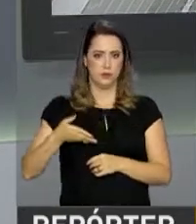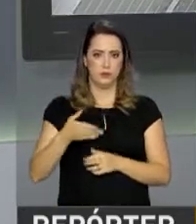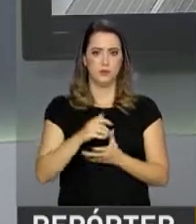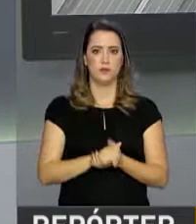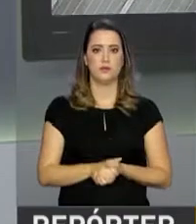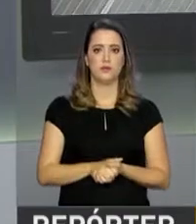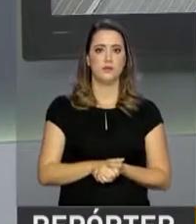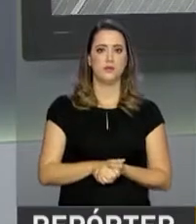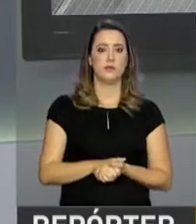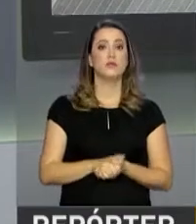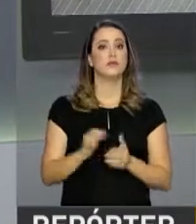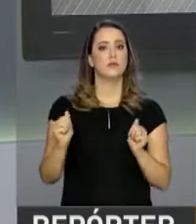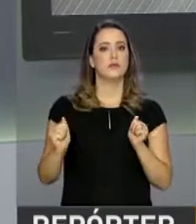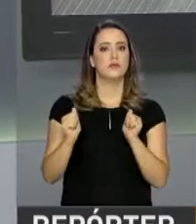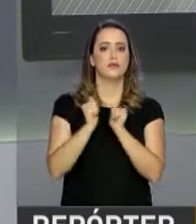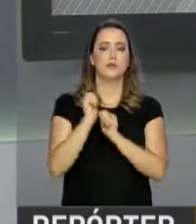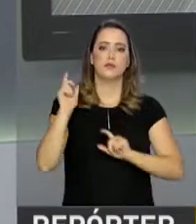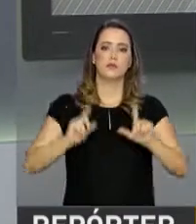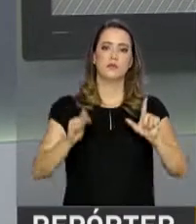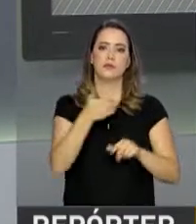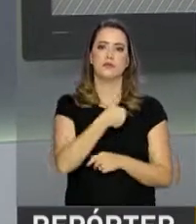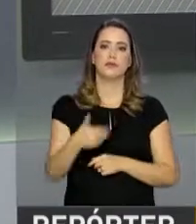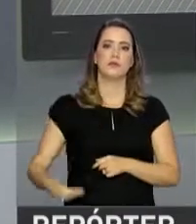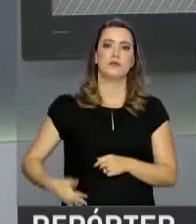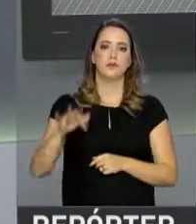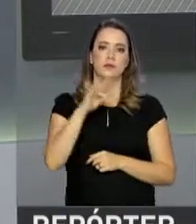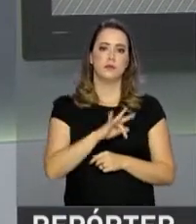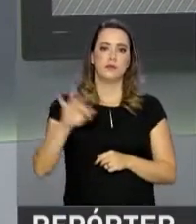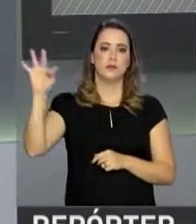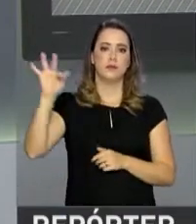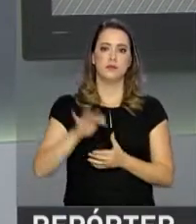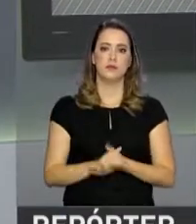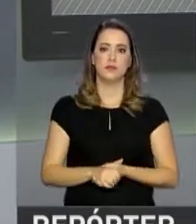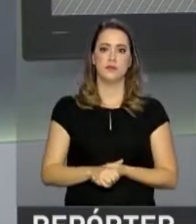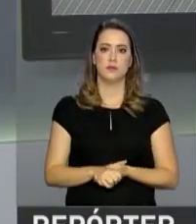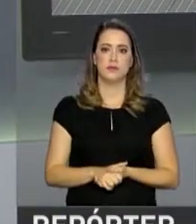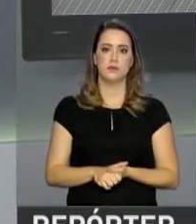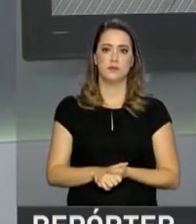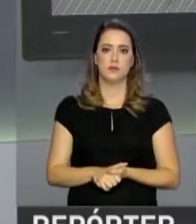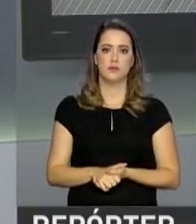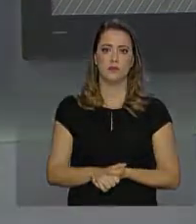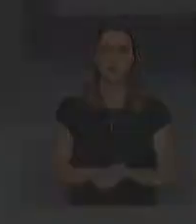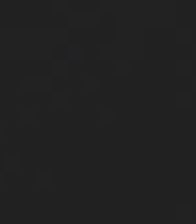página da NBR na internet. Continue com a gente aqui na NBR, a TV do Governo Federal.